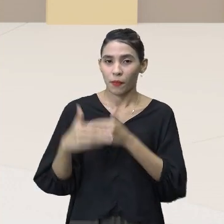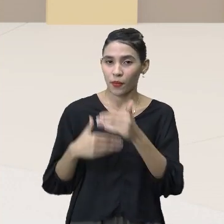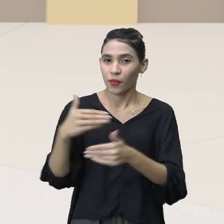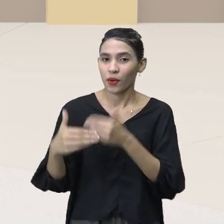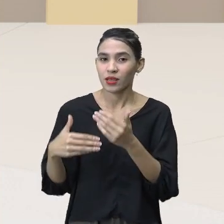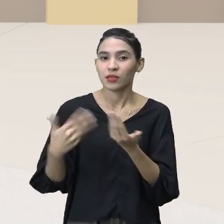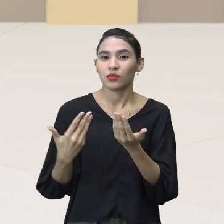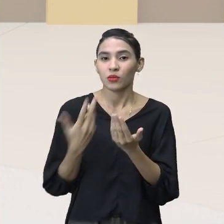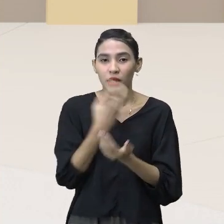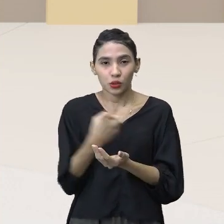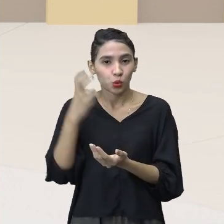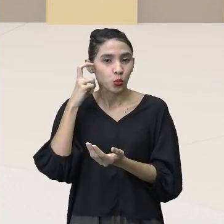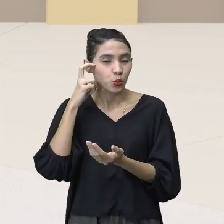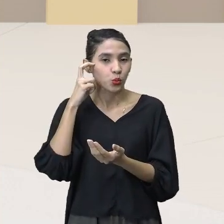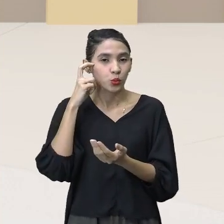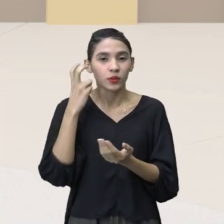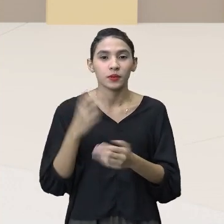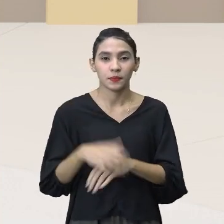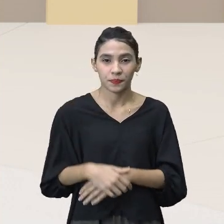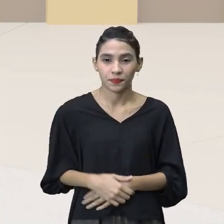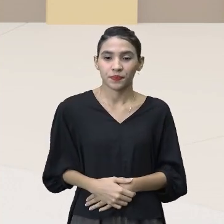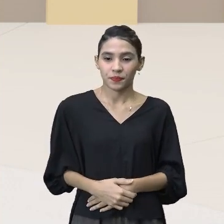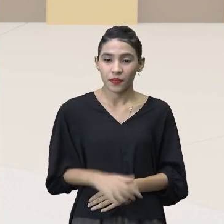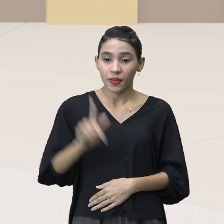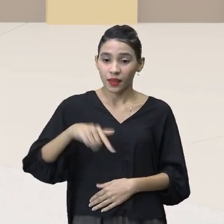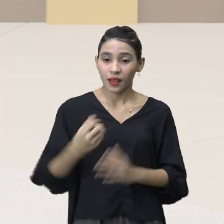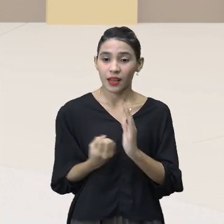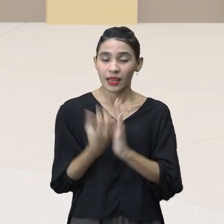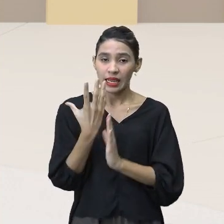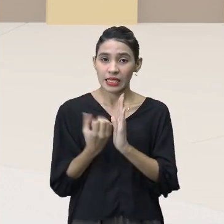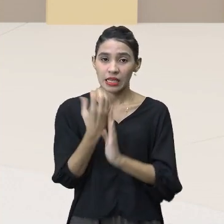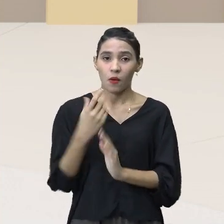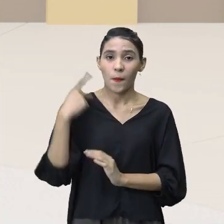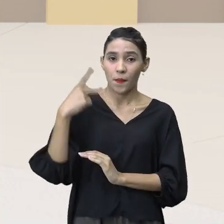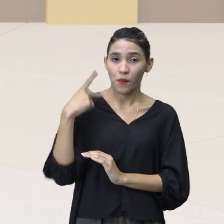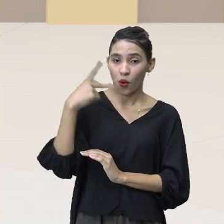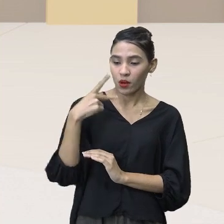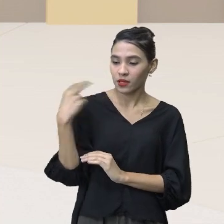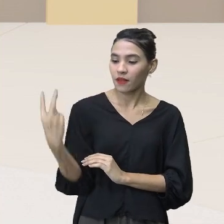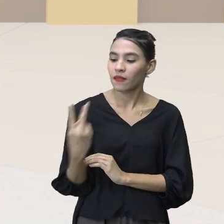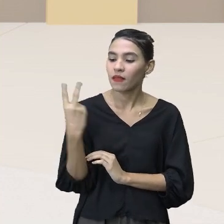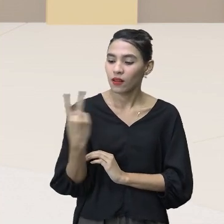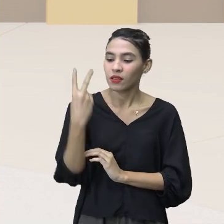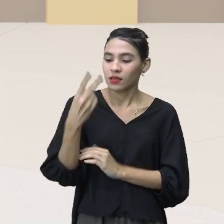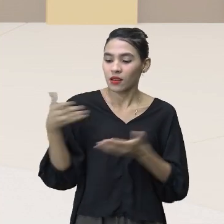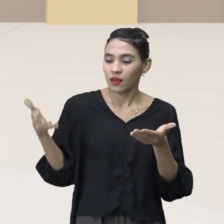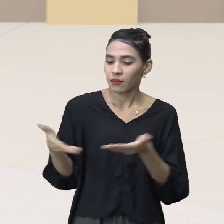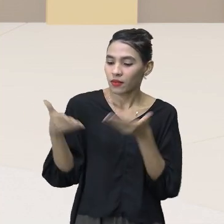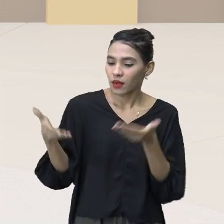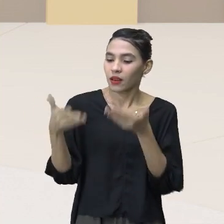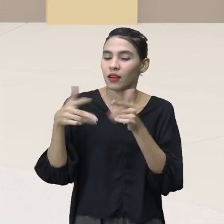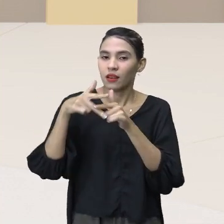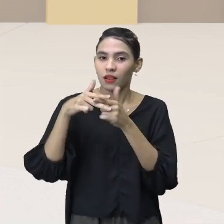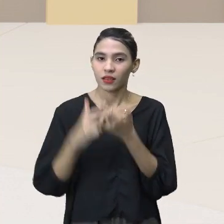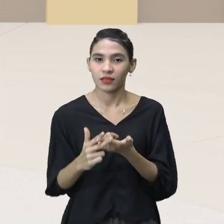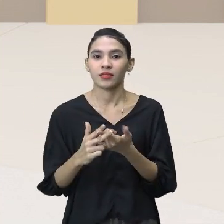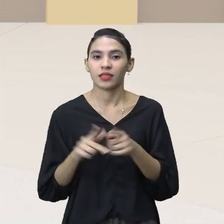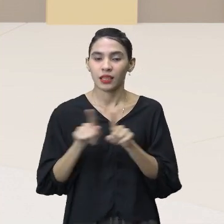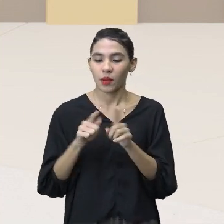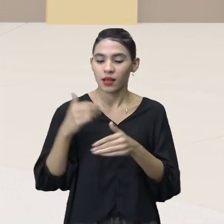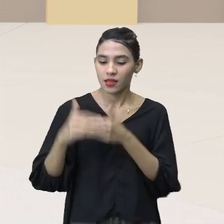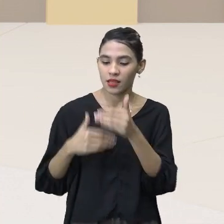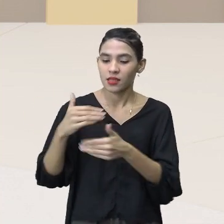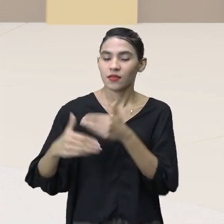de interculturalidade, que é a criação dessas políticas para valorização, para manutenção, para o